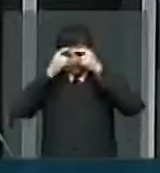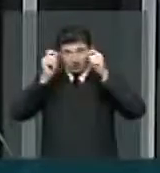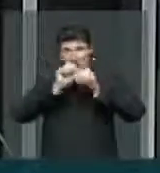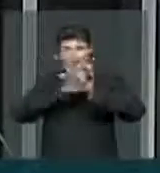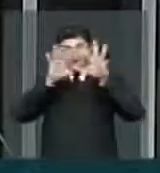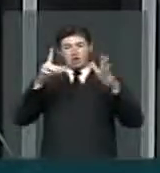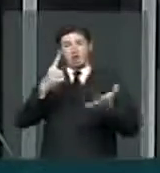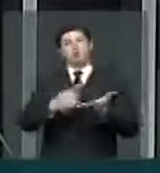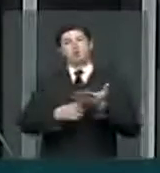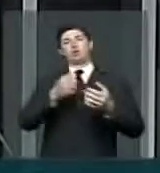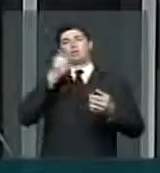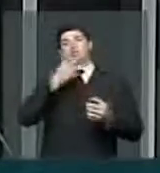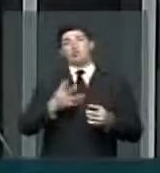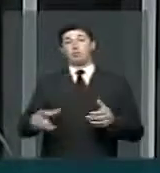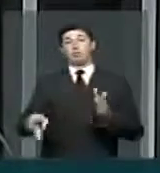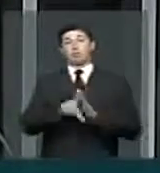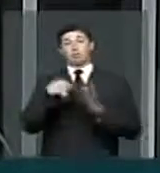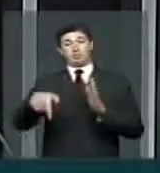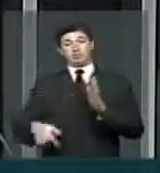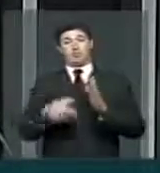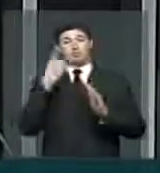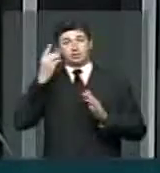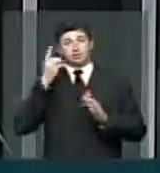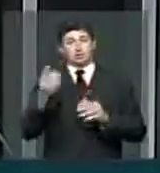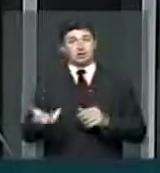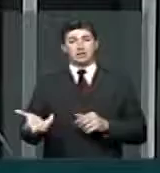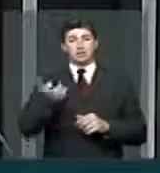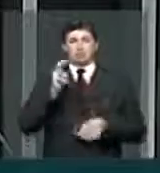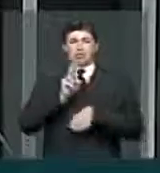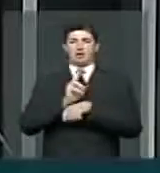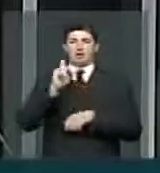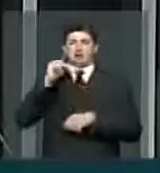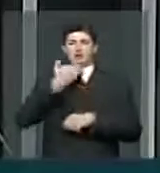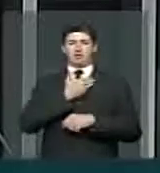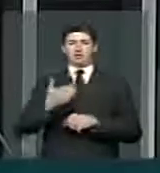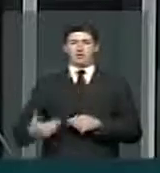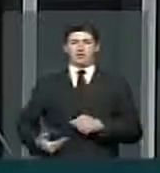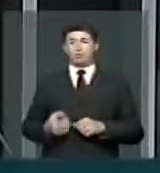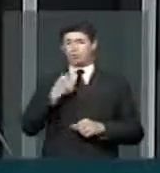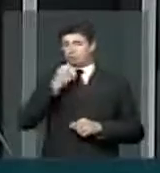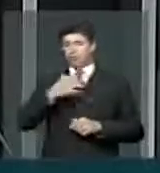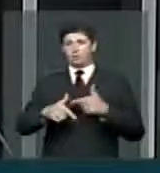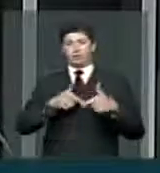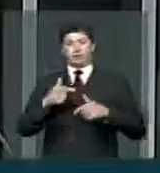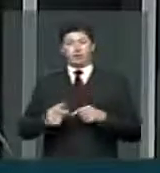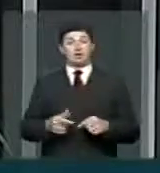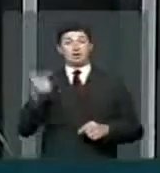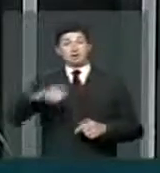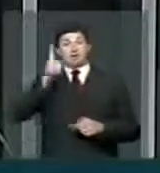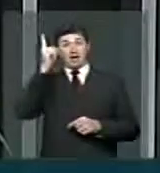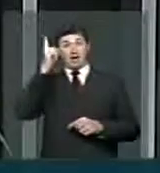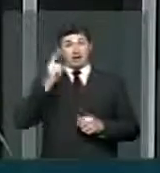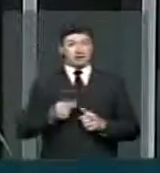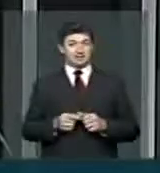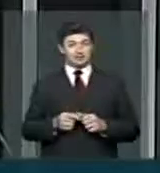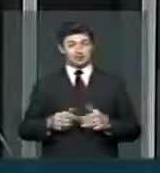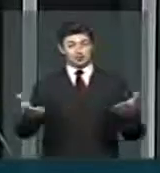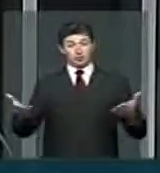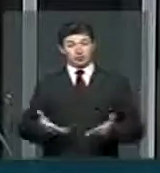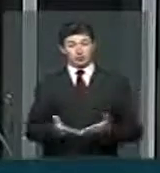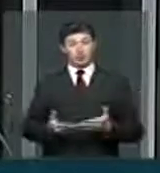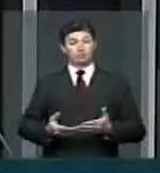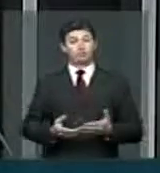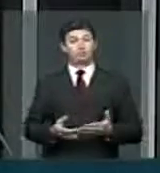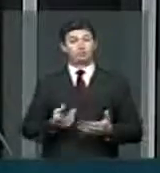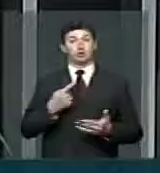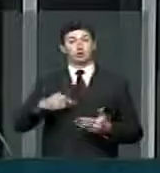compromissada dos parlamentares que querem uma Defensoria forte e atuante. Mais do que isso, hoje nós temos